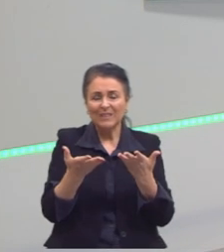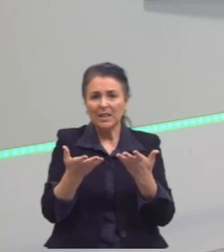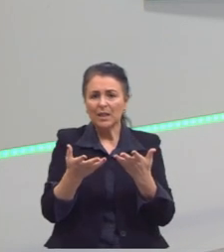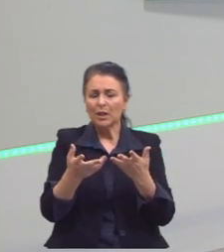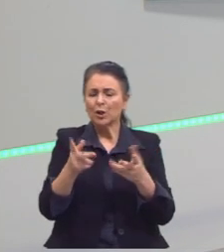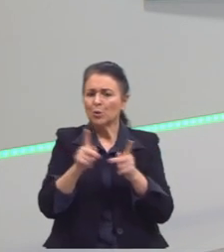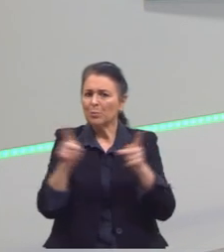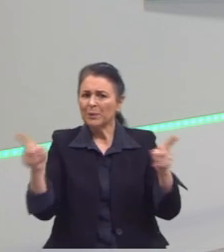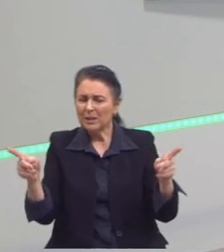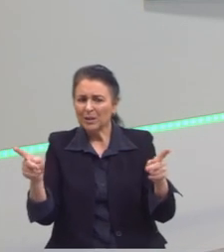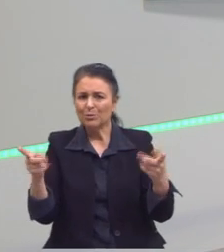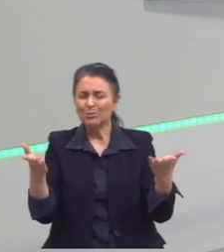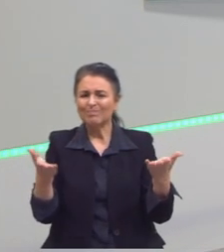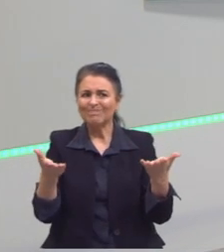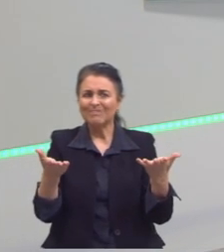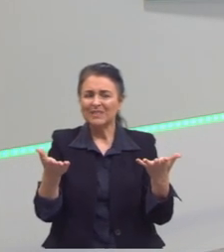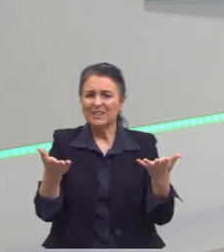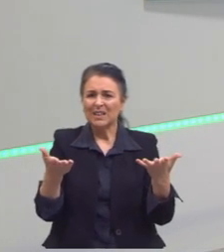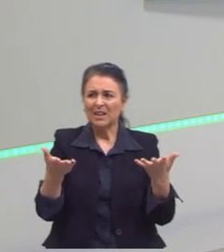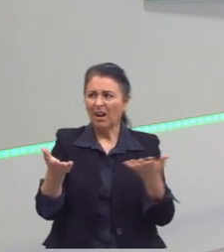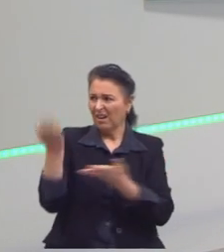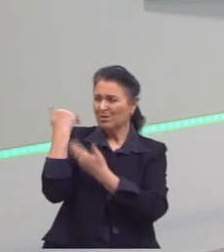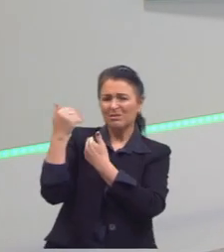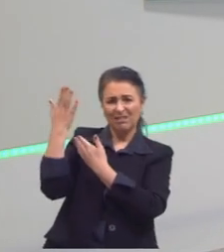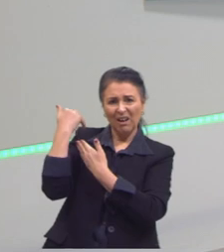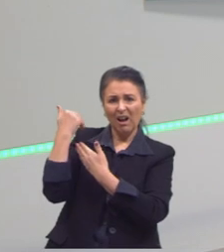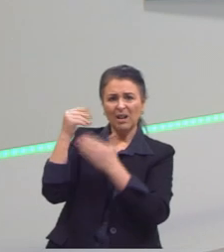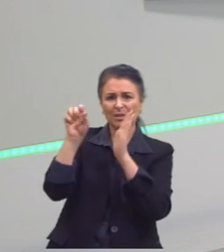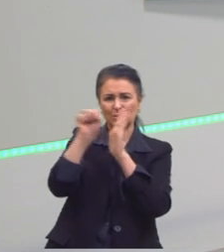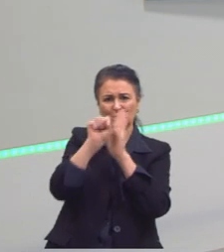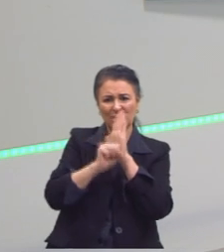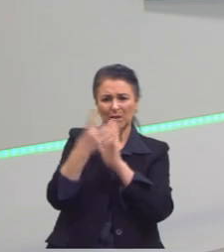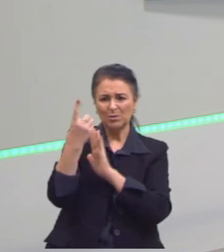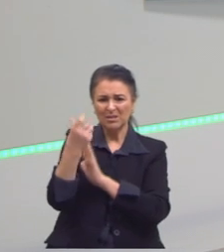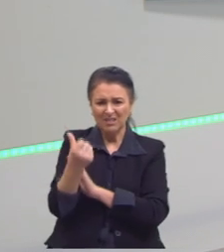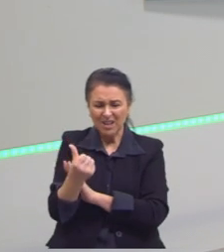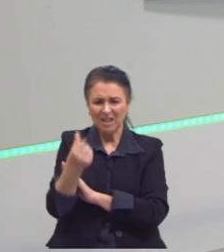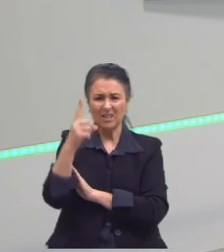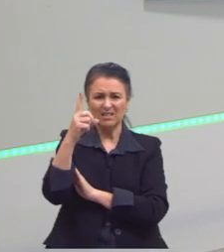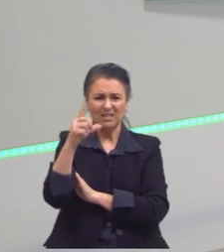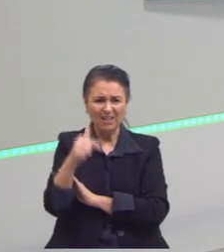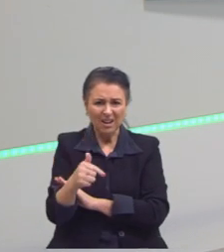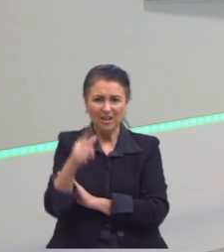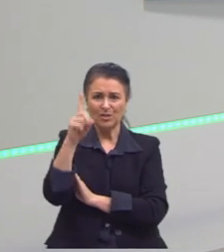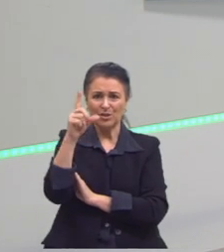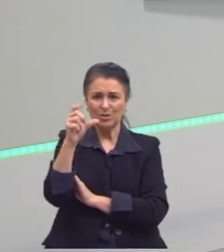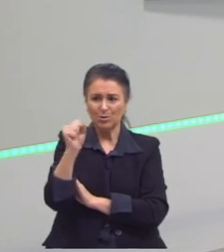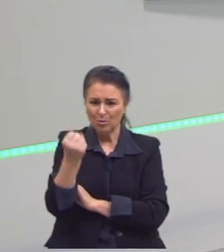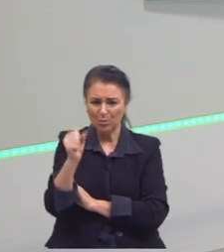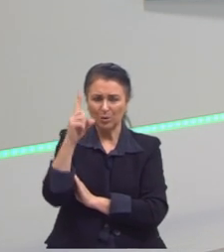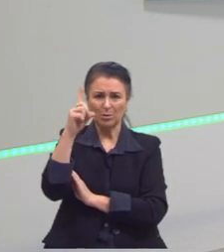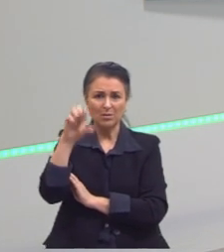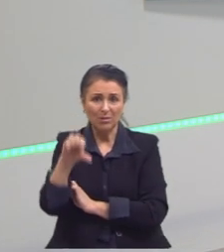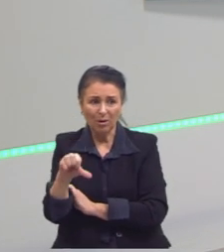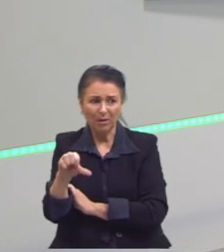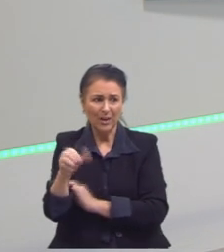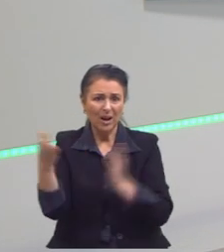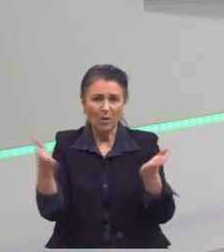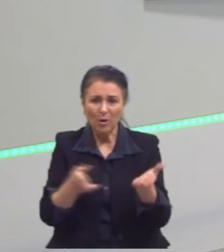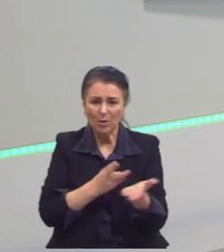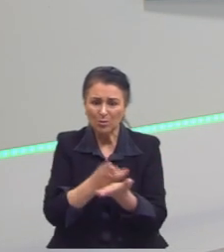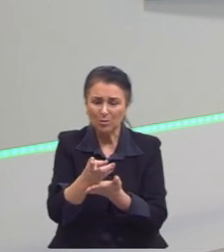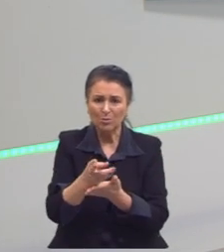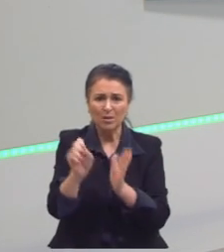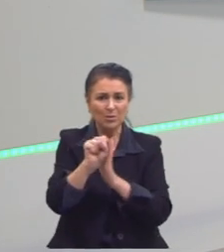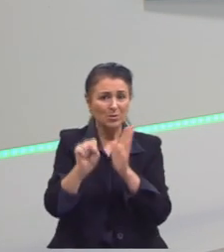tão anos atrás, lá no século XVI, XVII, XVIII, XIX, nós já estamos no século XXI,